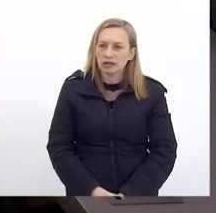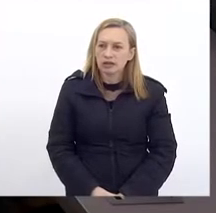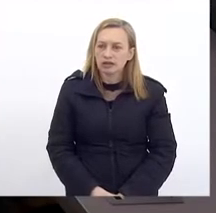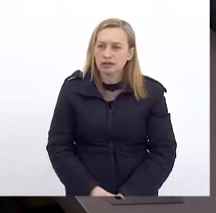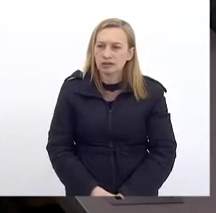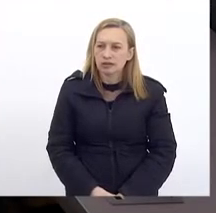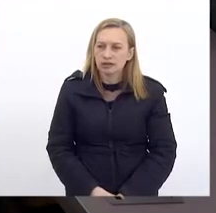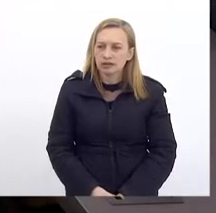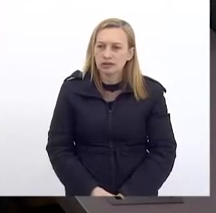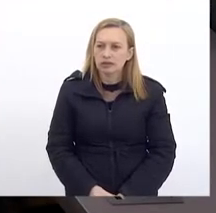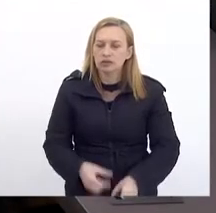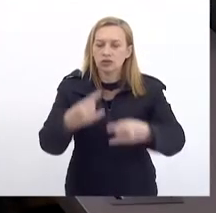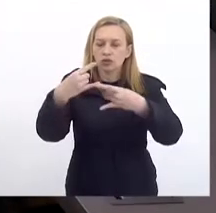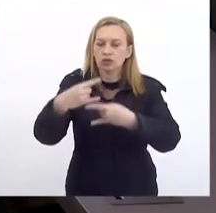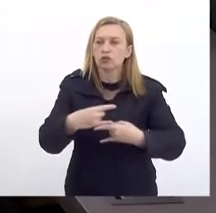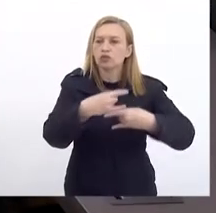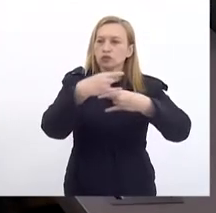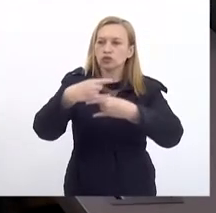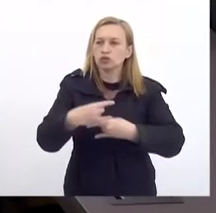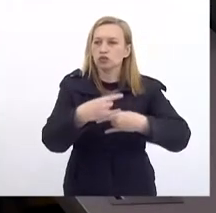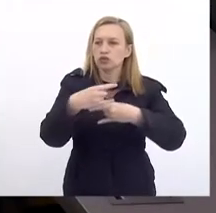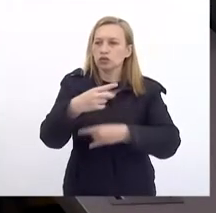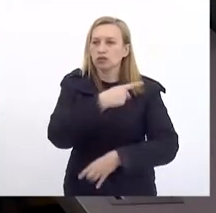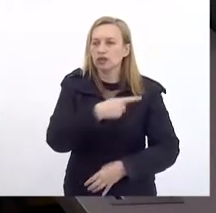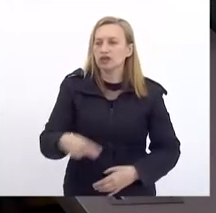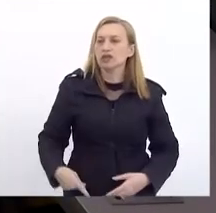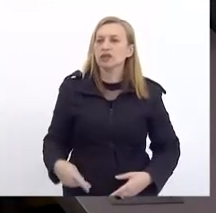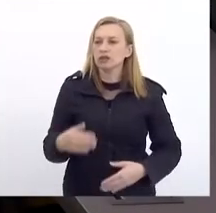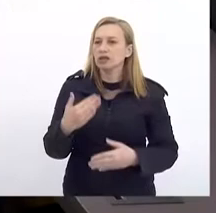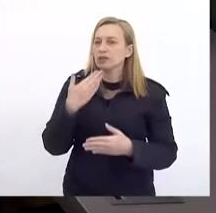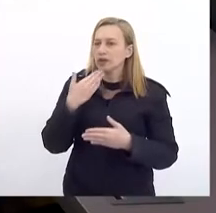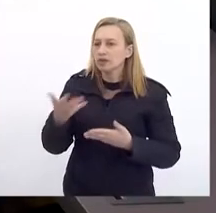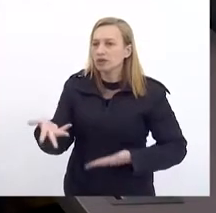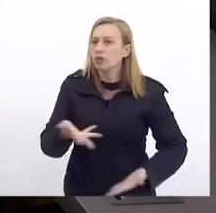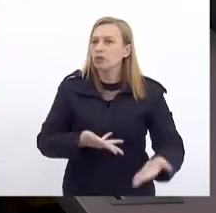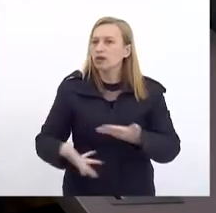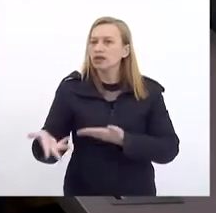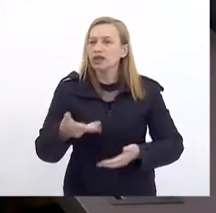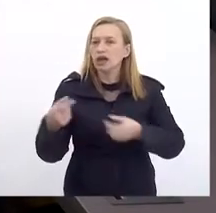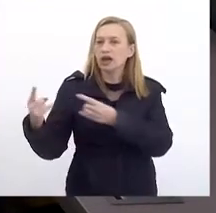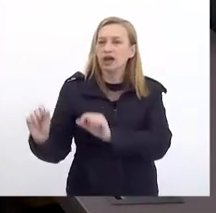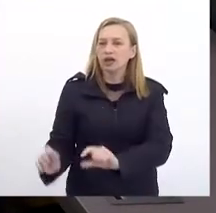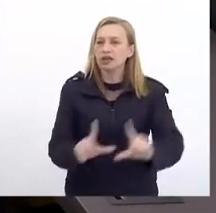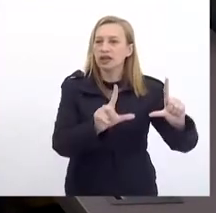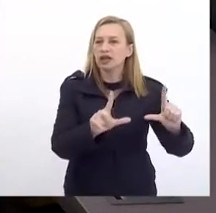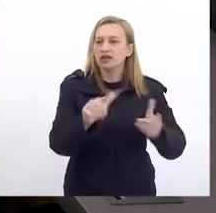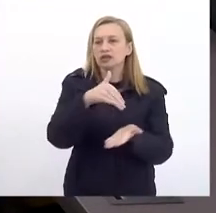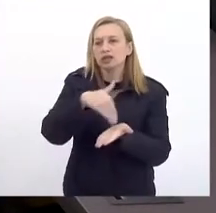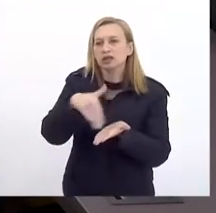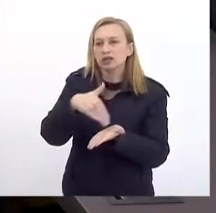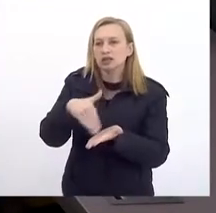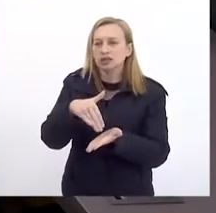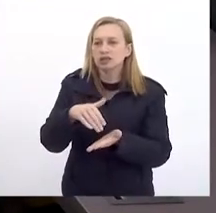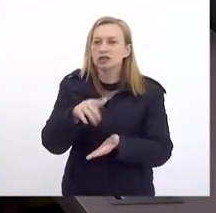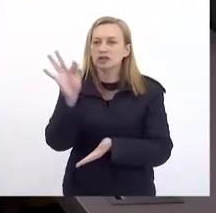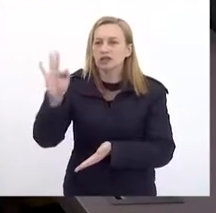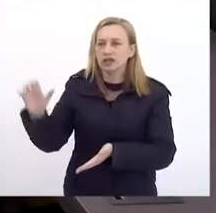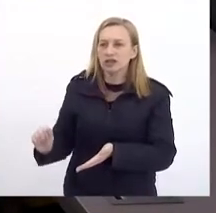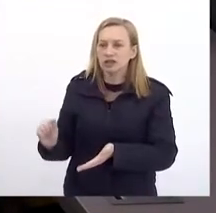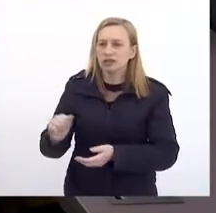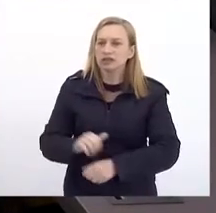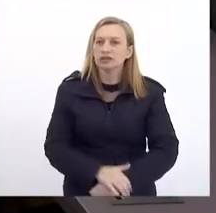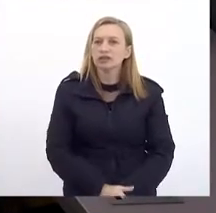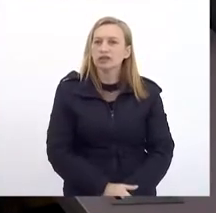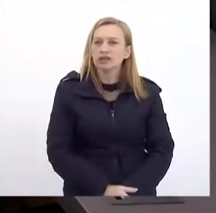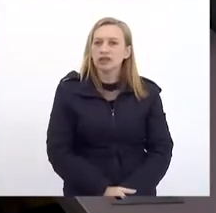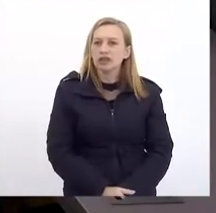Pessoal do Zoom Da presidência Por favor compartilhar A tela do secretário Com o de Fazenda Com o da Zamit